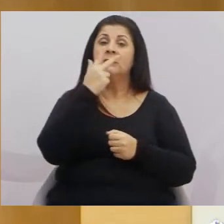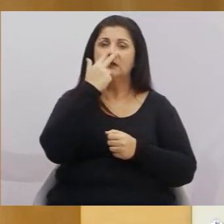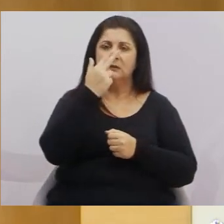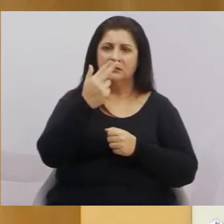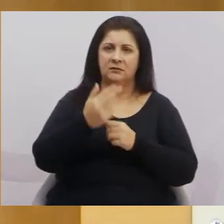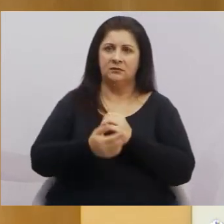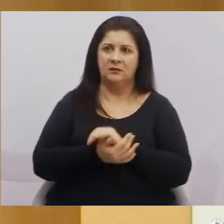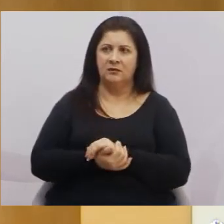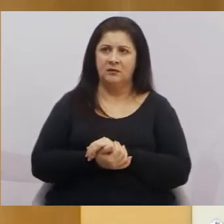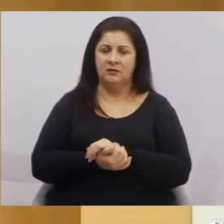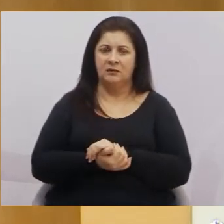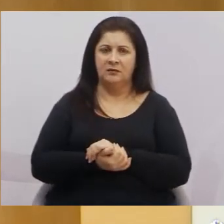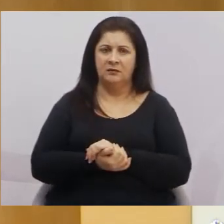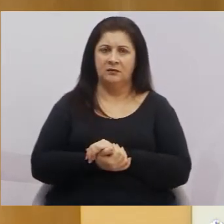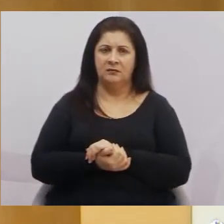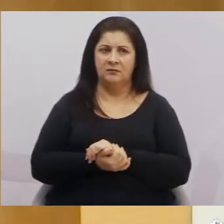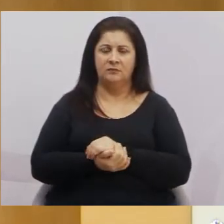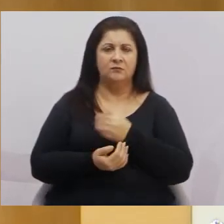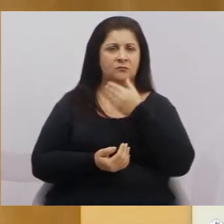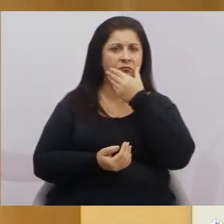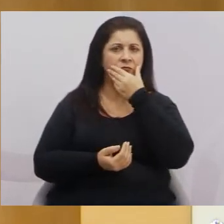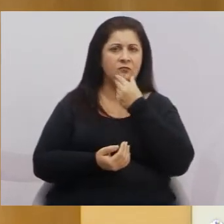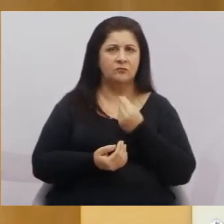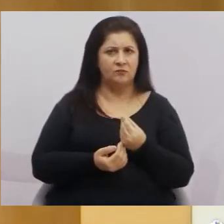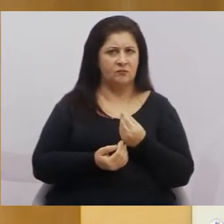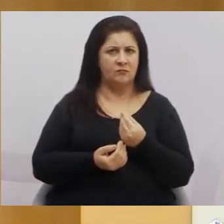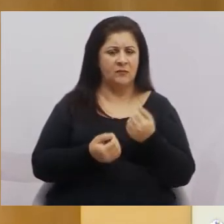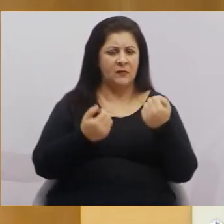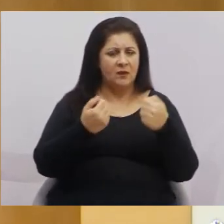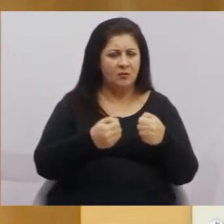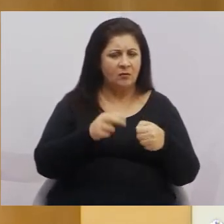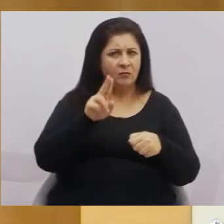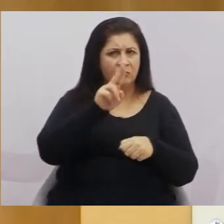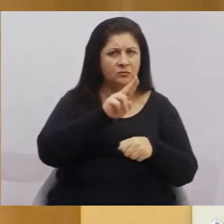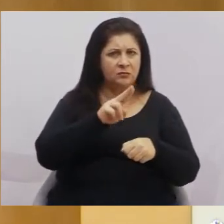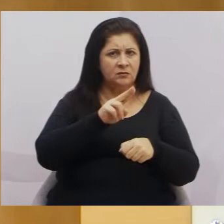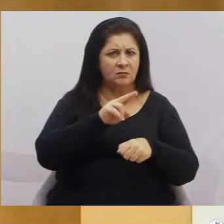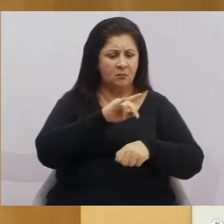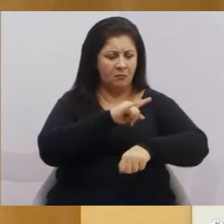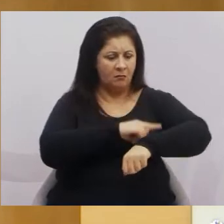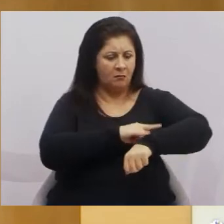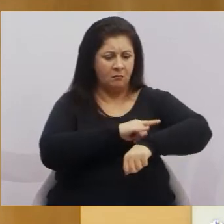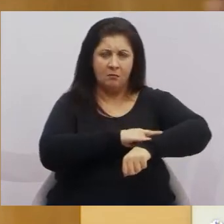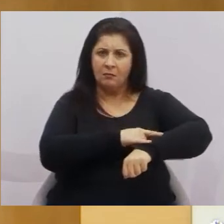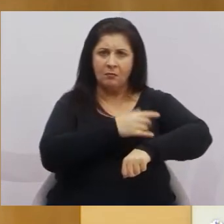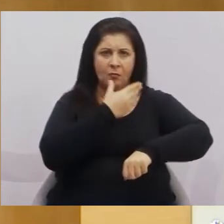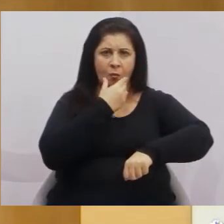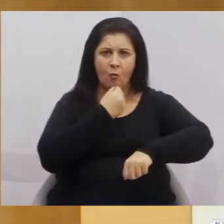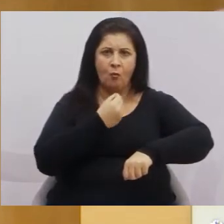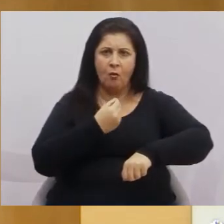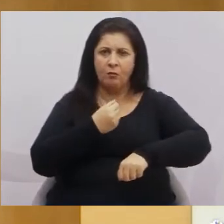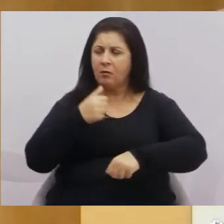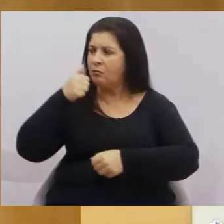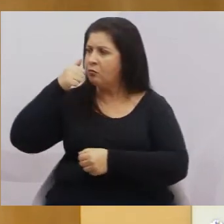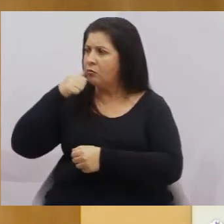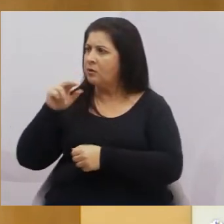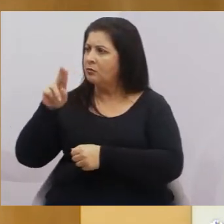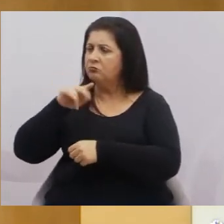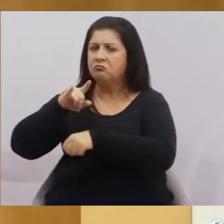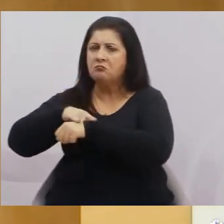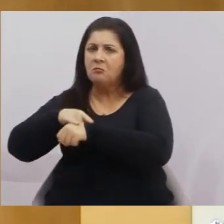Gente, um homem, eu acho que tem que usar o banheiro do homem, a mulher, tem que usar o banheiro da mulher.